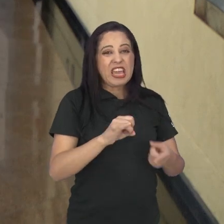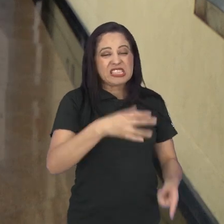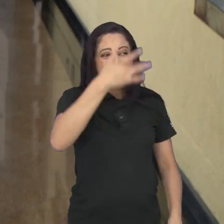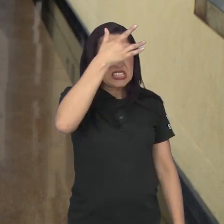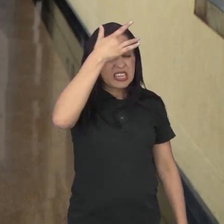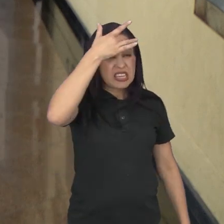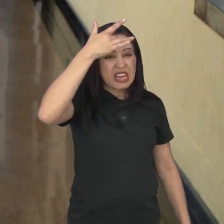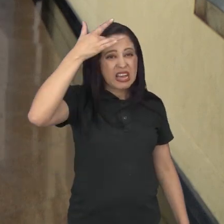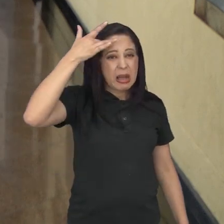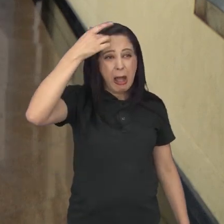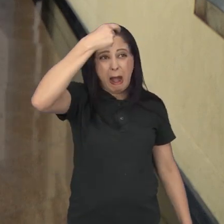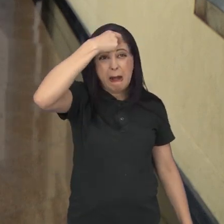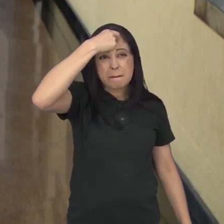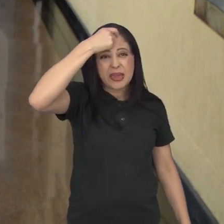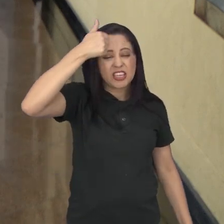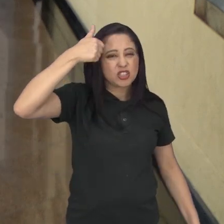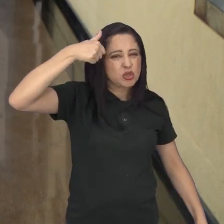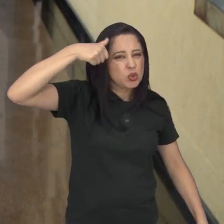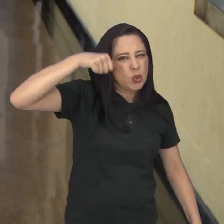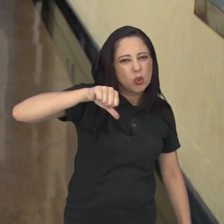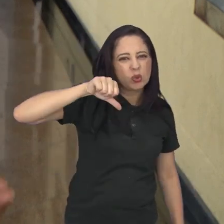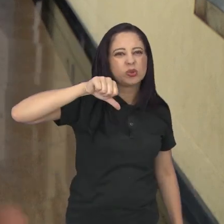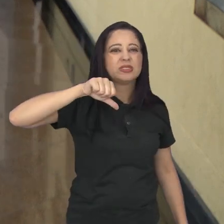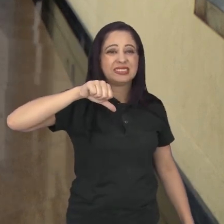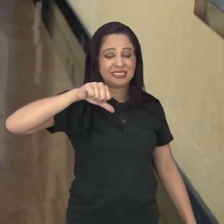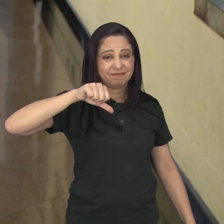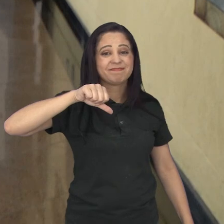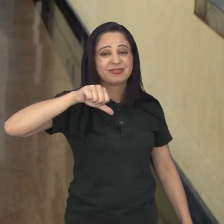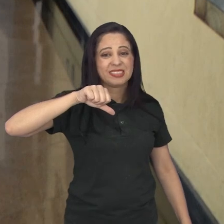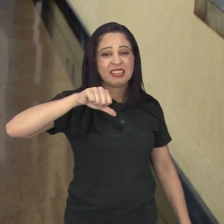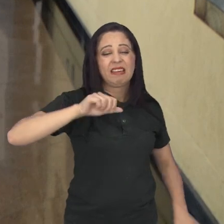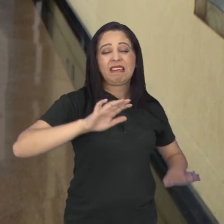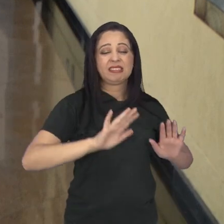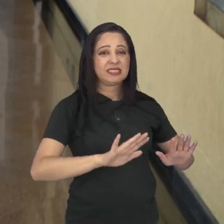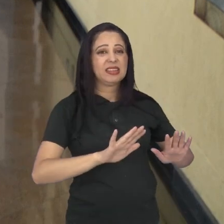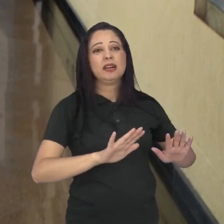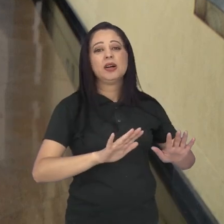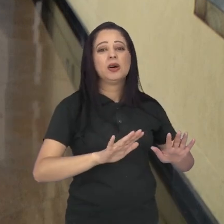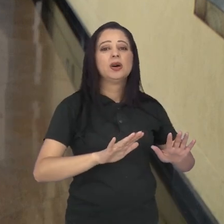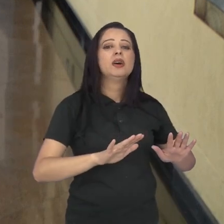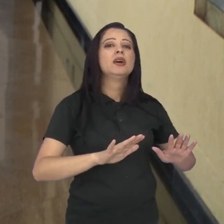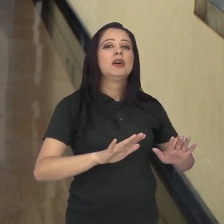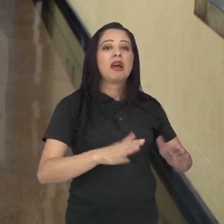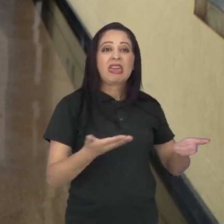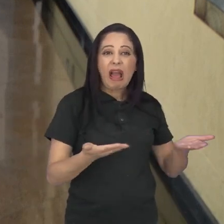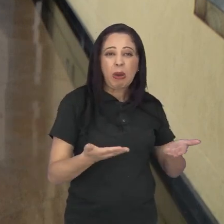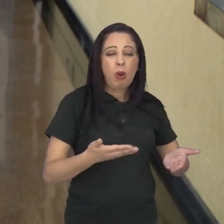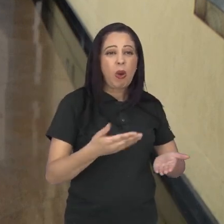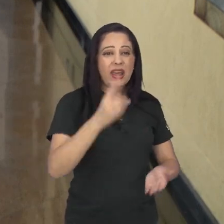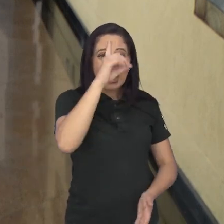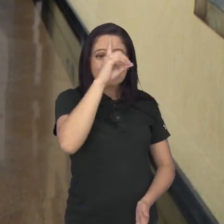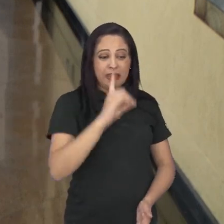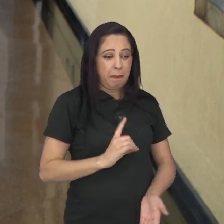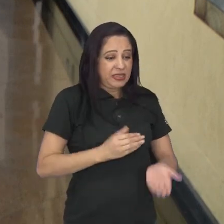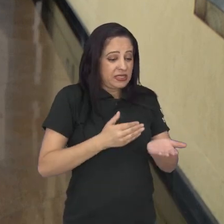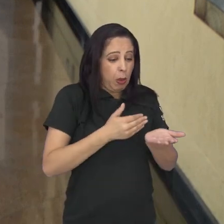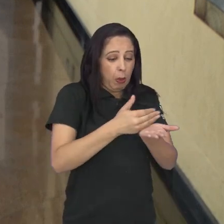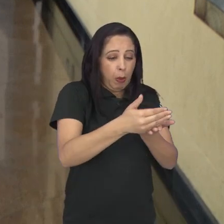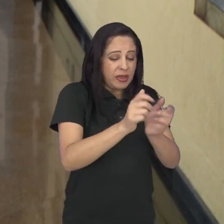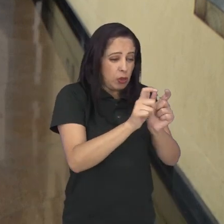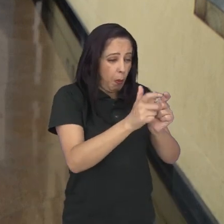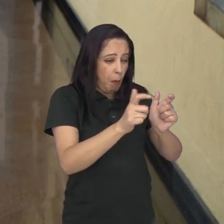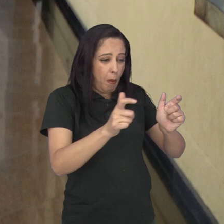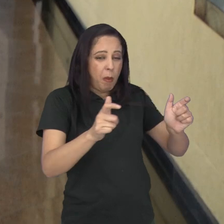ela, do ponto de vista da saúde, uma visão muito ortodoxa, né, e hoje a questão da depressão é uma